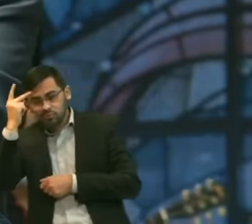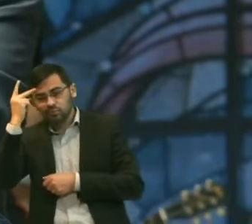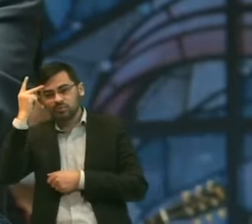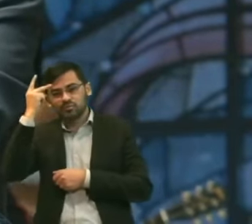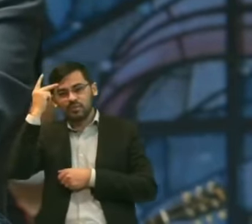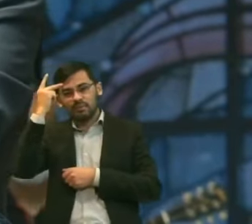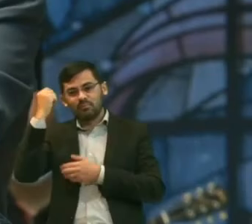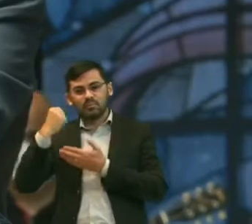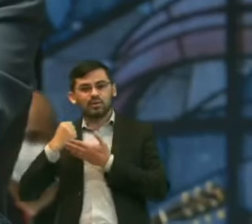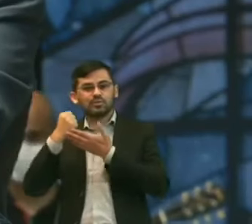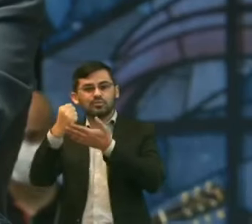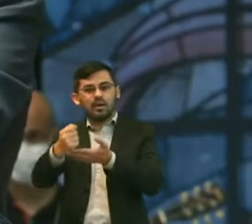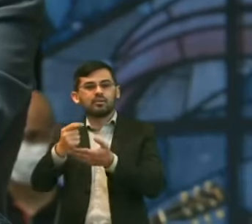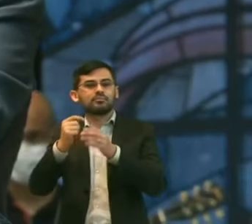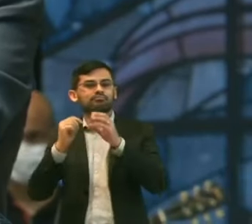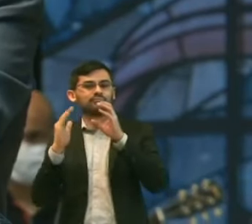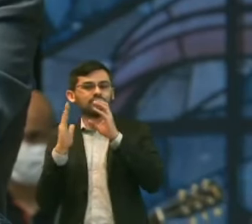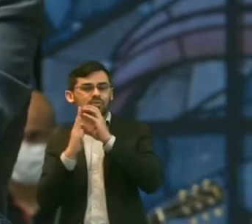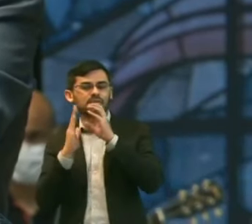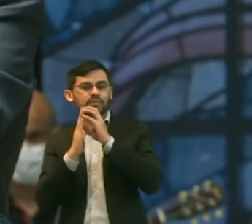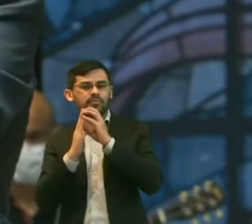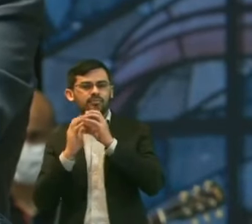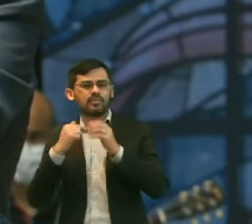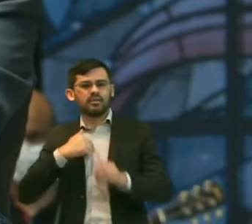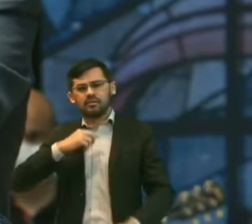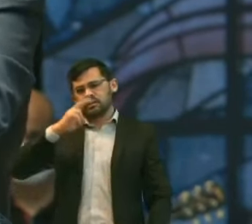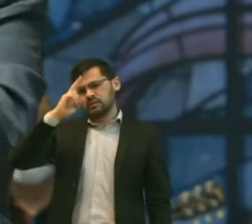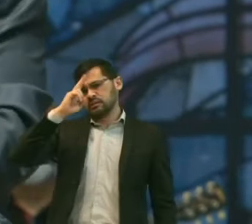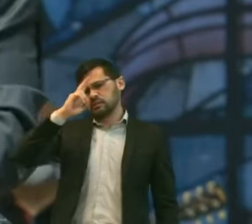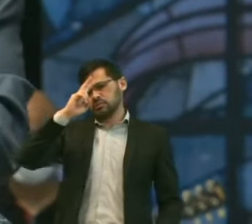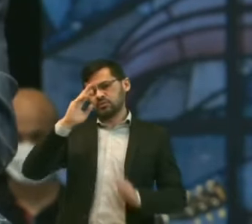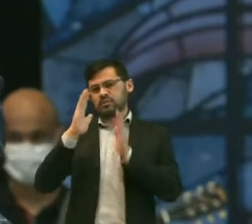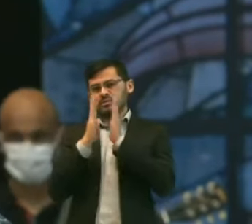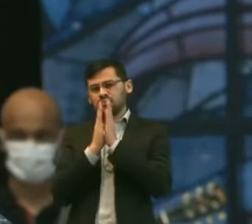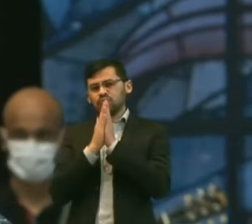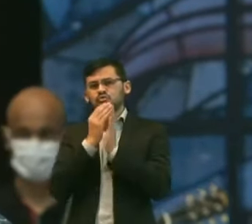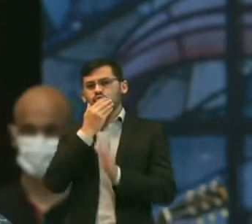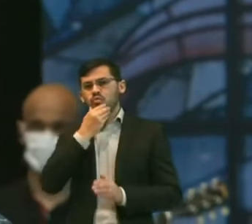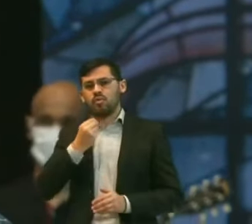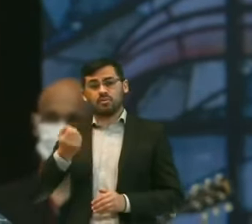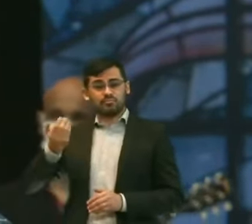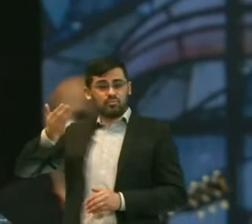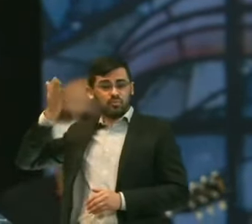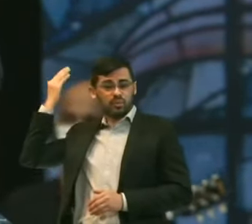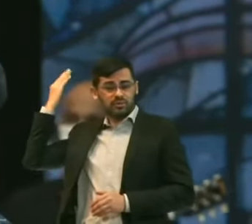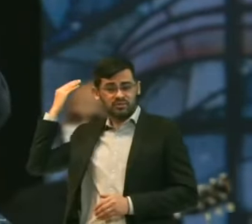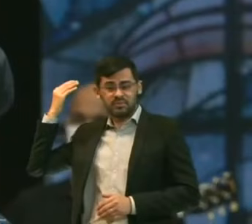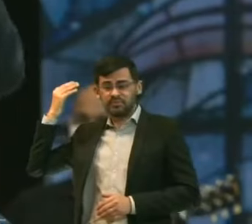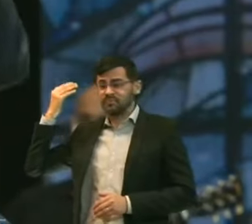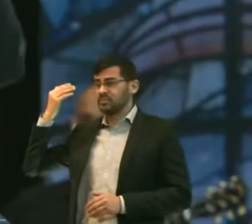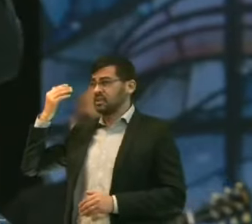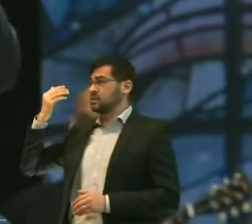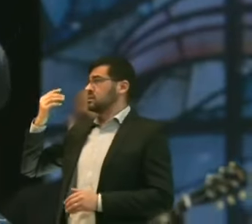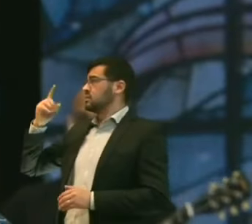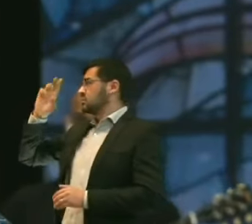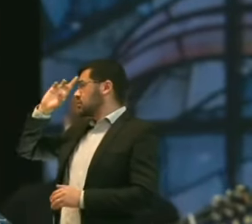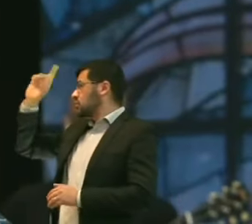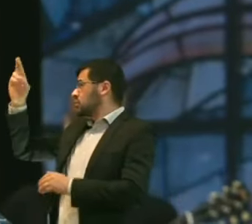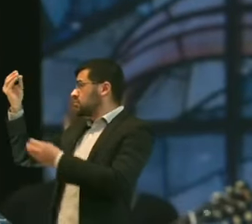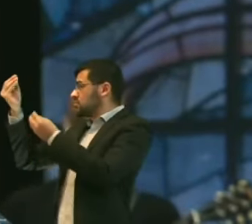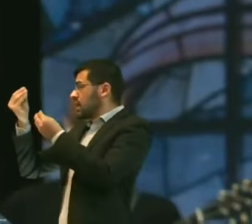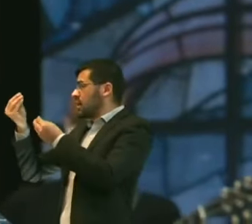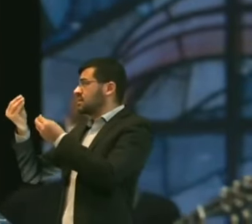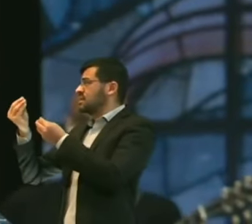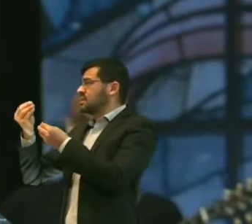Eu me lembro De uma oração De Wesley Ele fez a seguinte Oração Senhor Dá-me 100 Homens Cheios Do Espírito